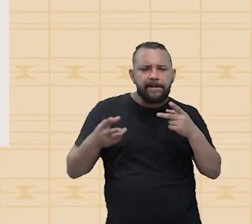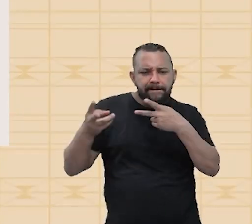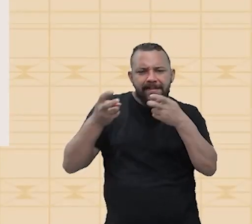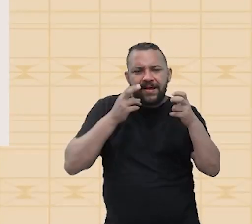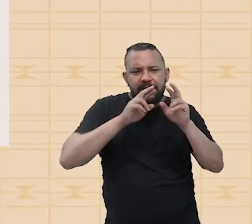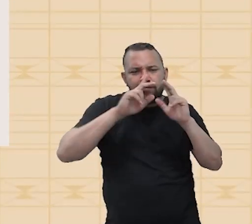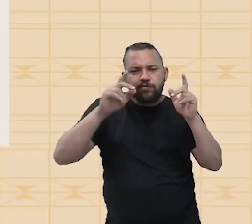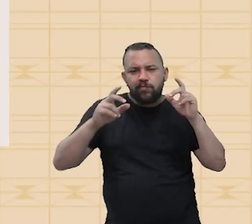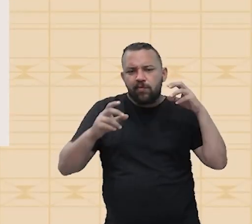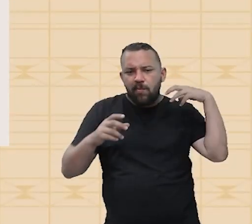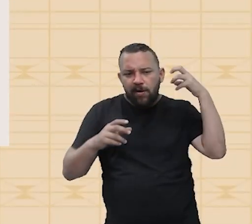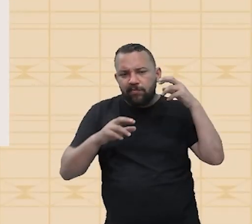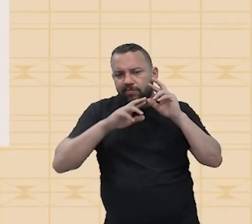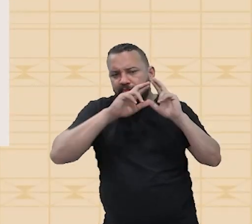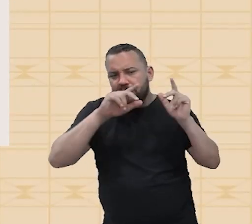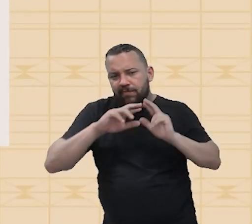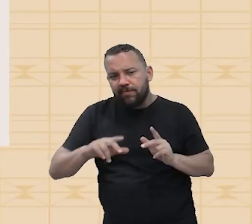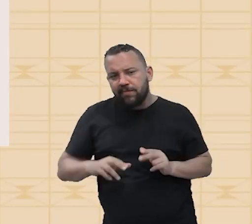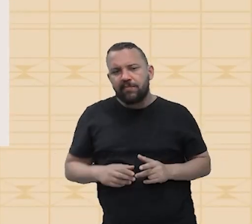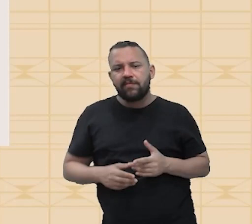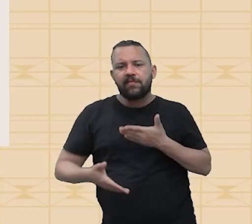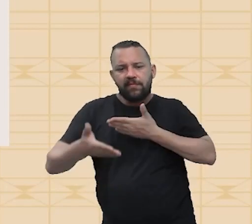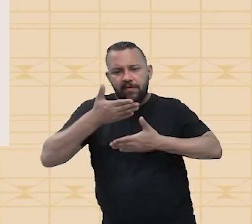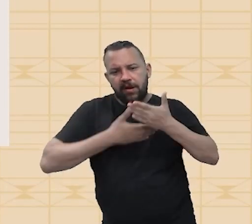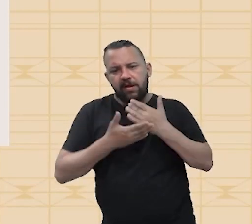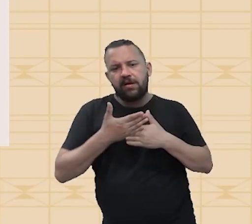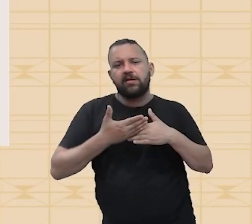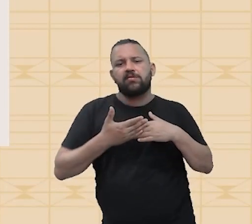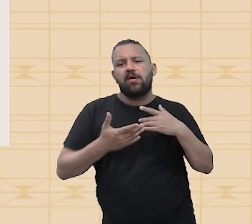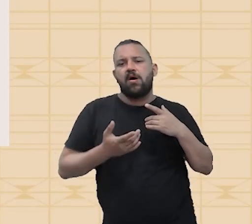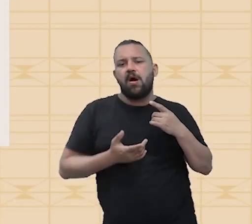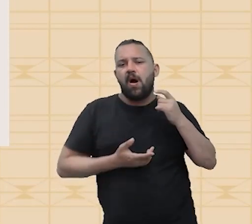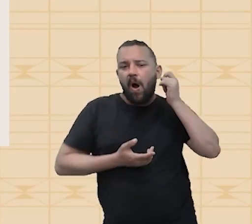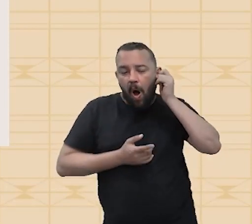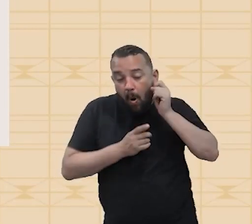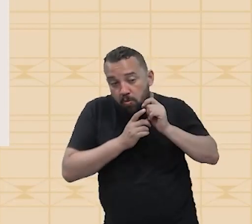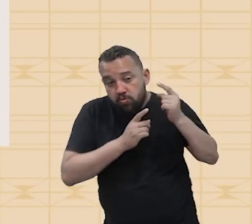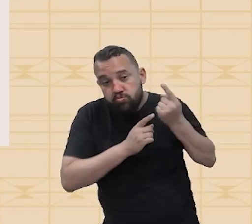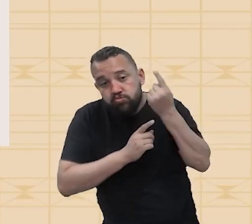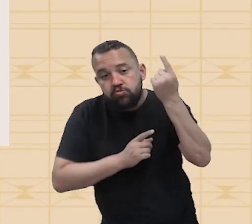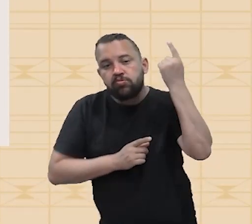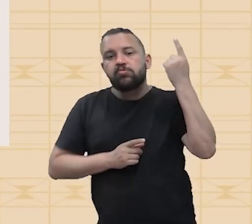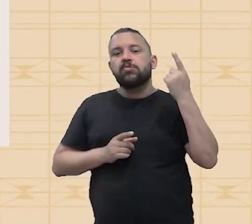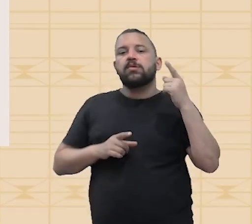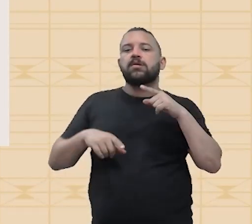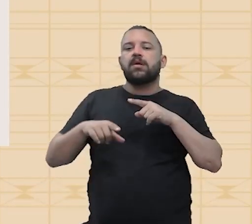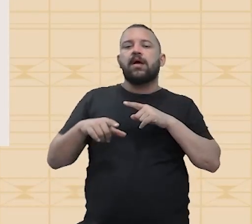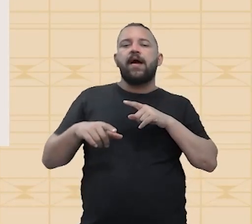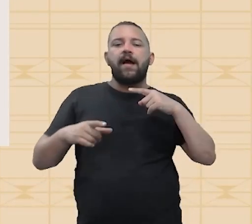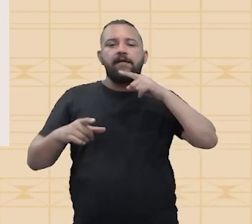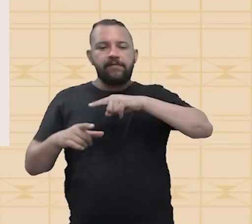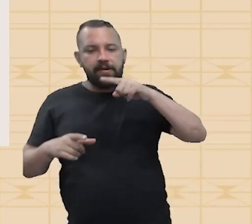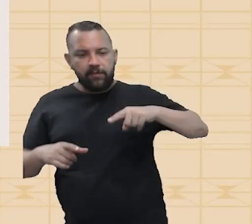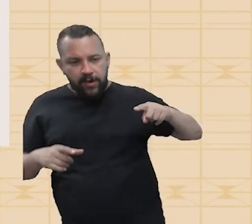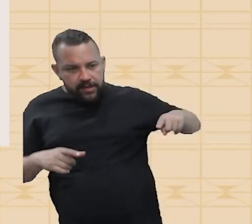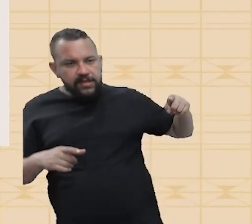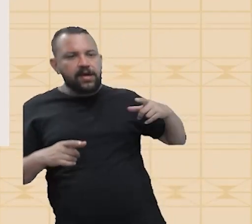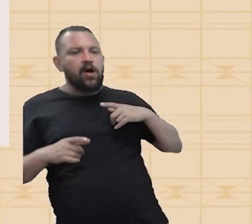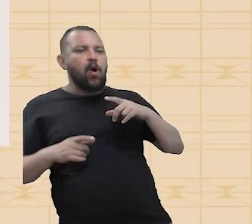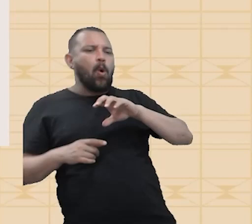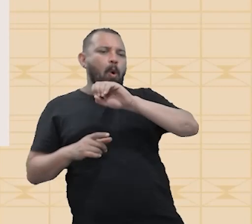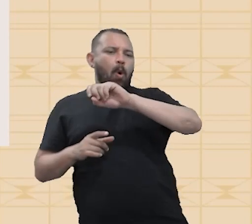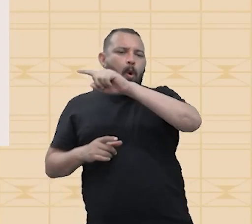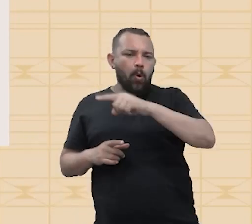som do outro. Então, a gente tem aí a relação da altura, que está associada à frequência. Ondas de alta frequência são